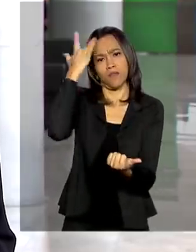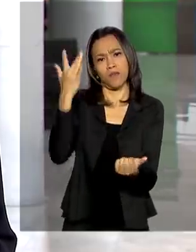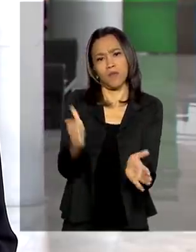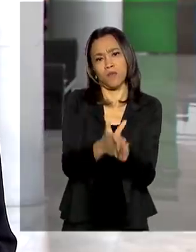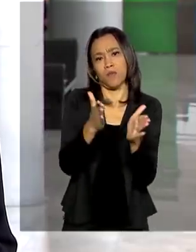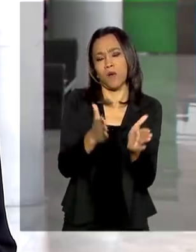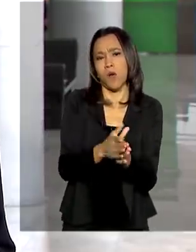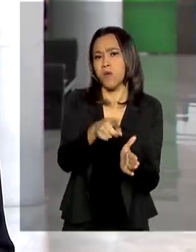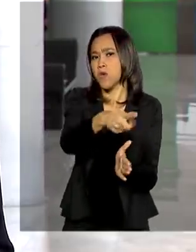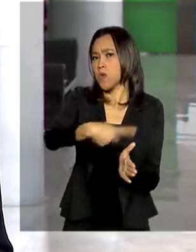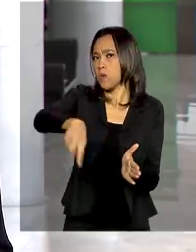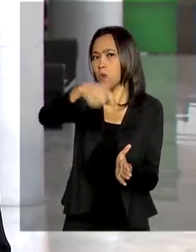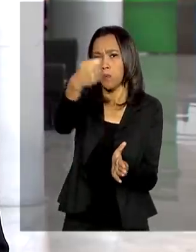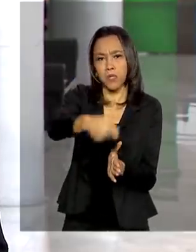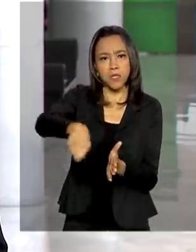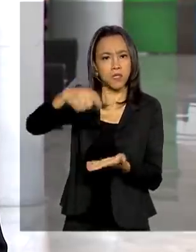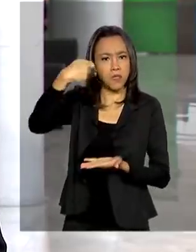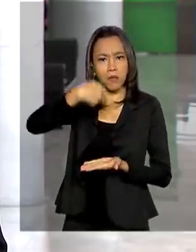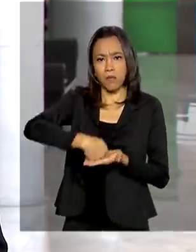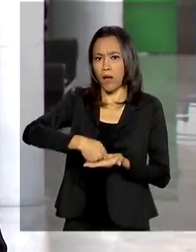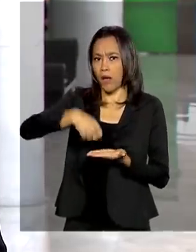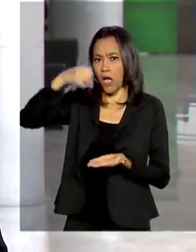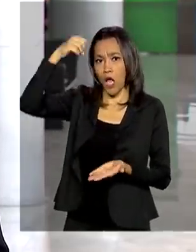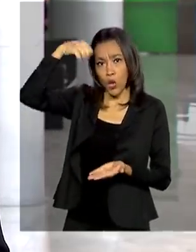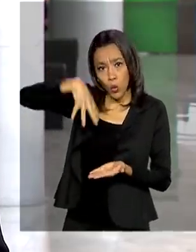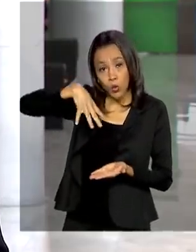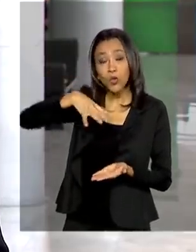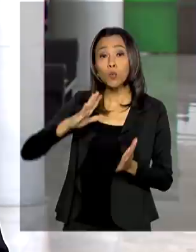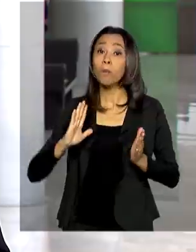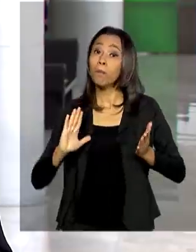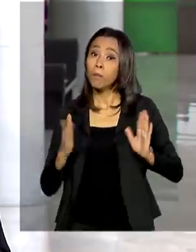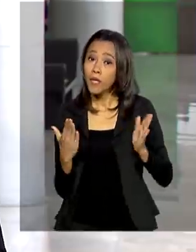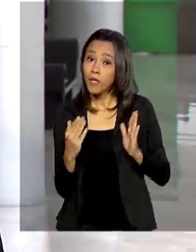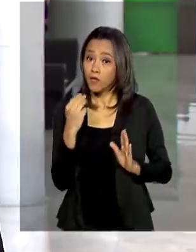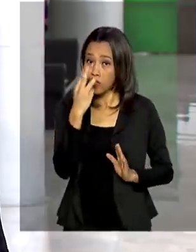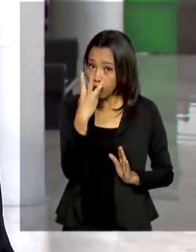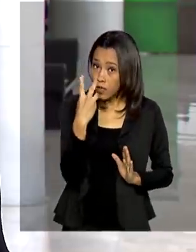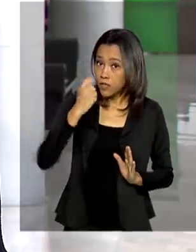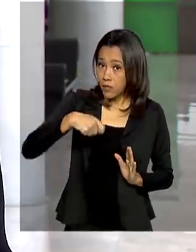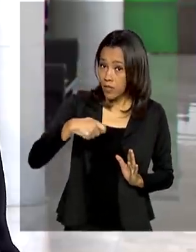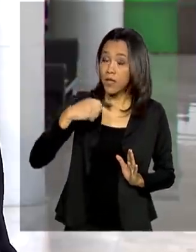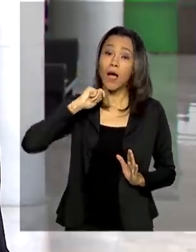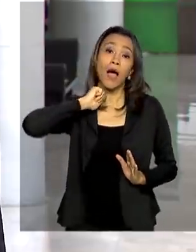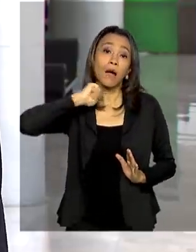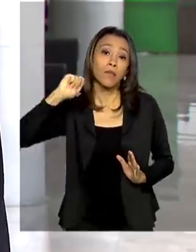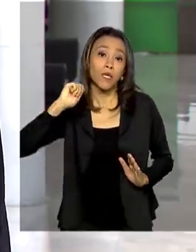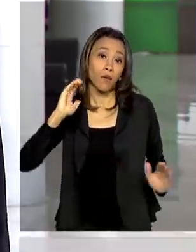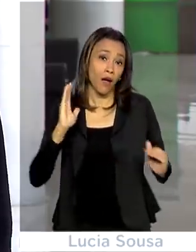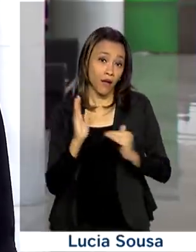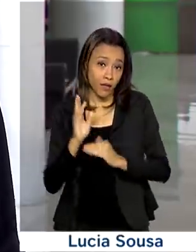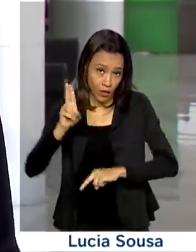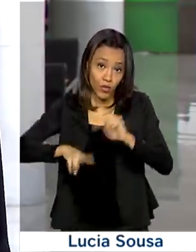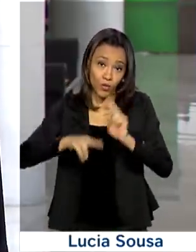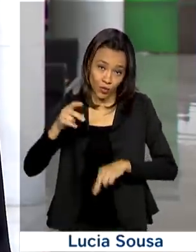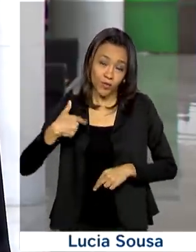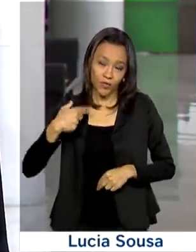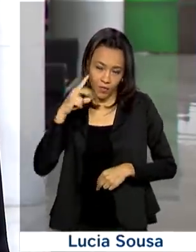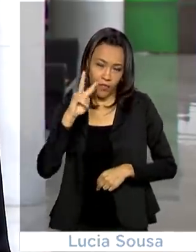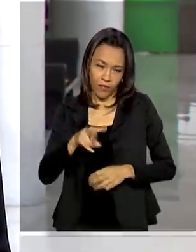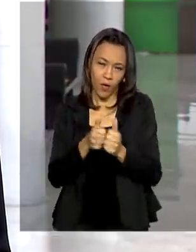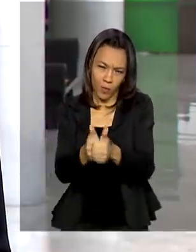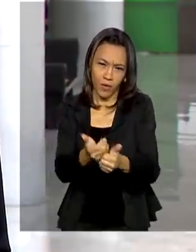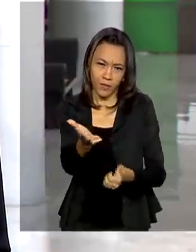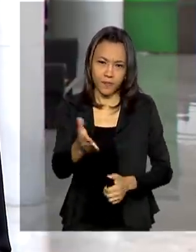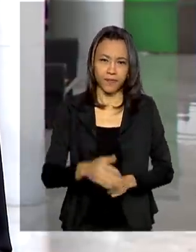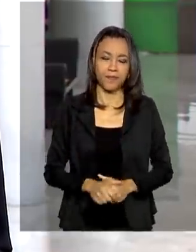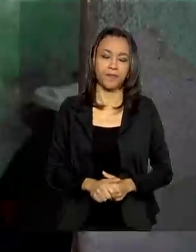isentas da conta de luz por três meses, ou seja, de abril a junho. Eu fiz uma reportagem sobre isso. Vamos ver.